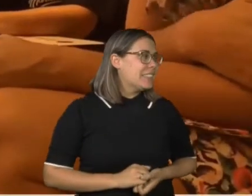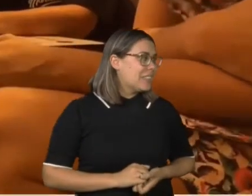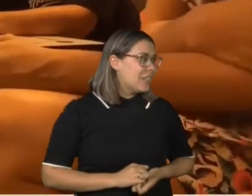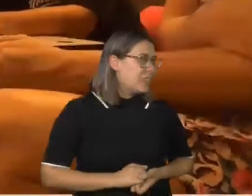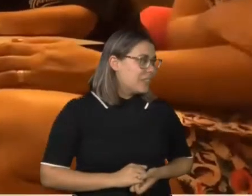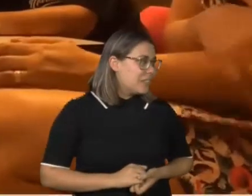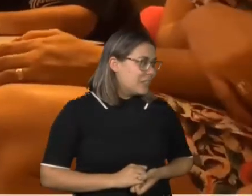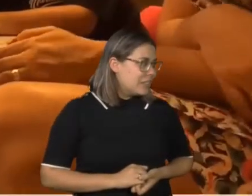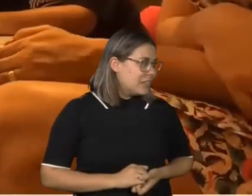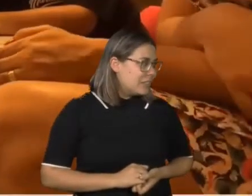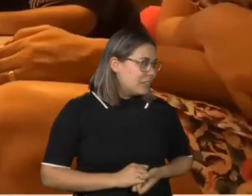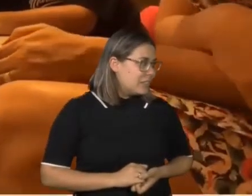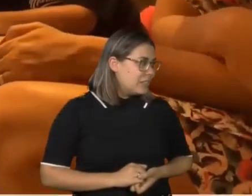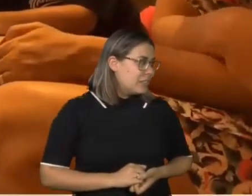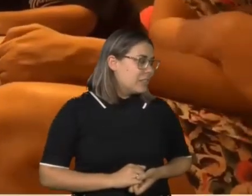Isso.